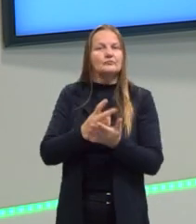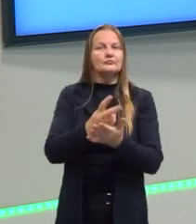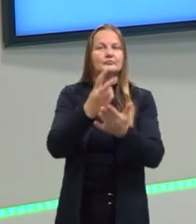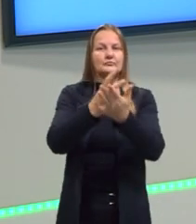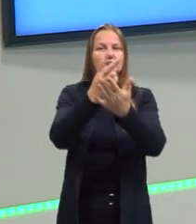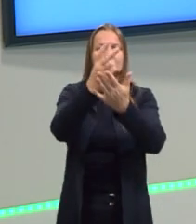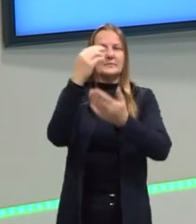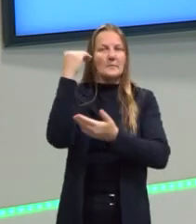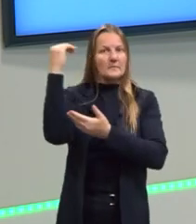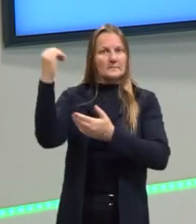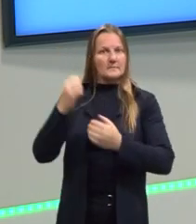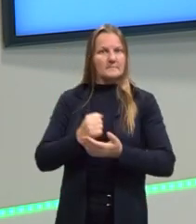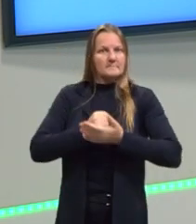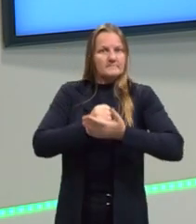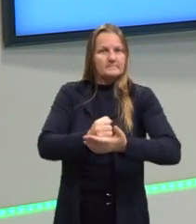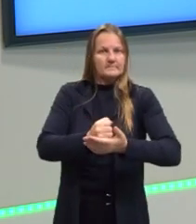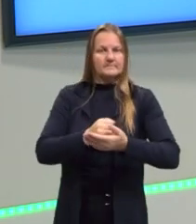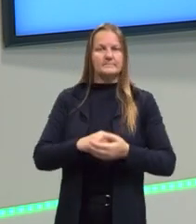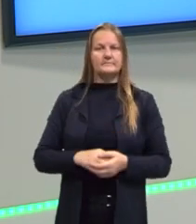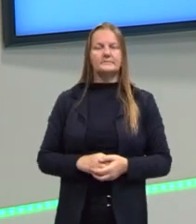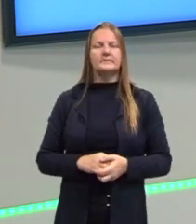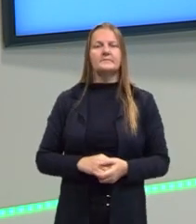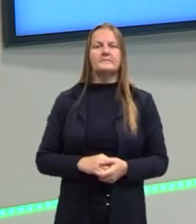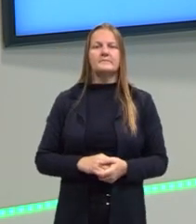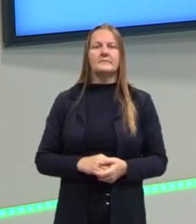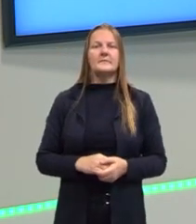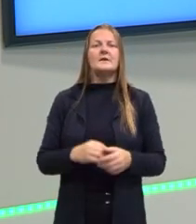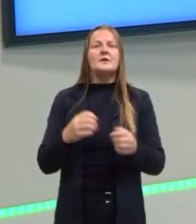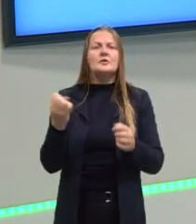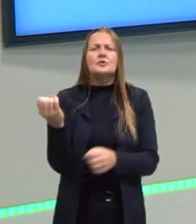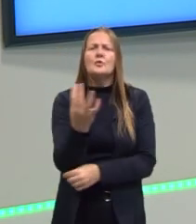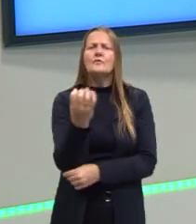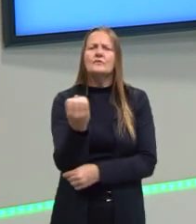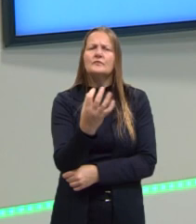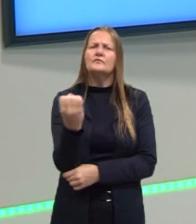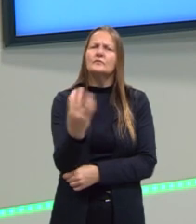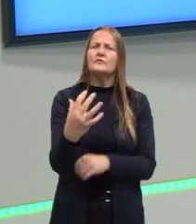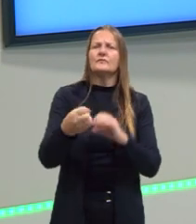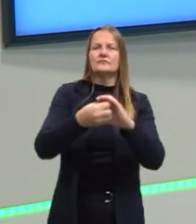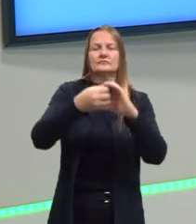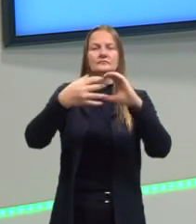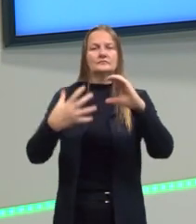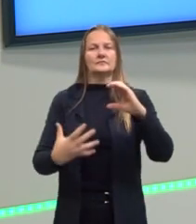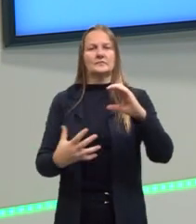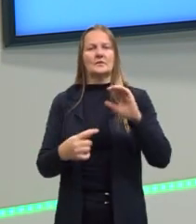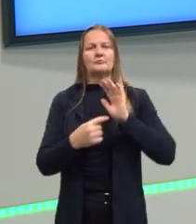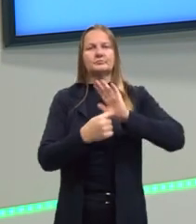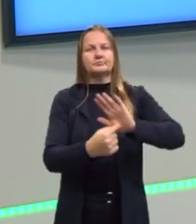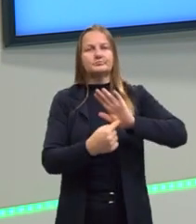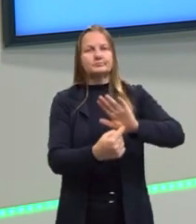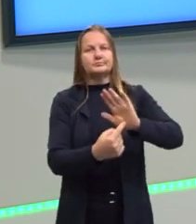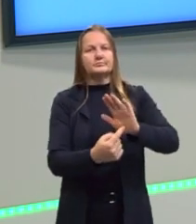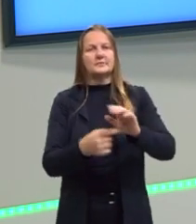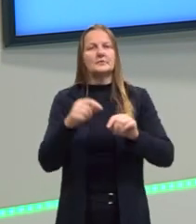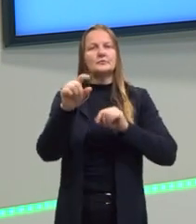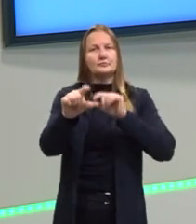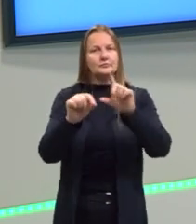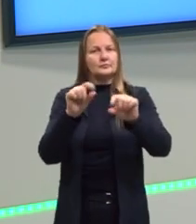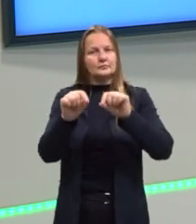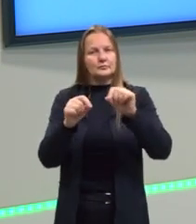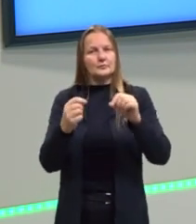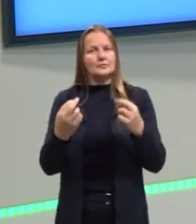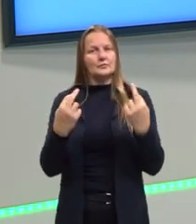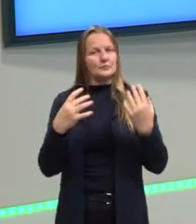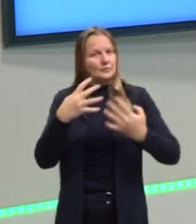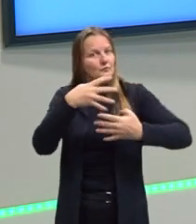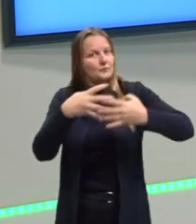maior sucesso naquele ambiente. Então, essas novas características, elas vão aparecer através de algumas